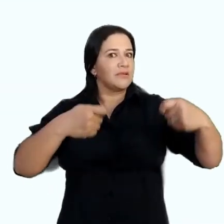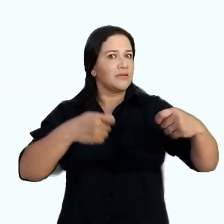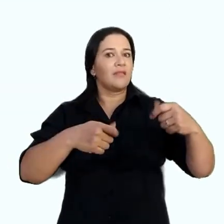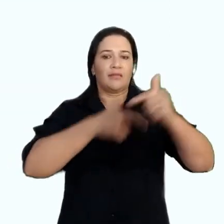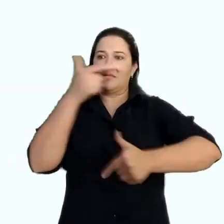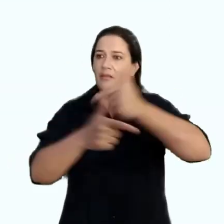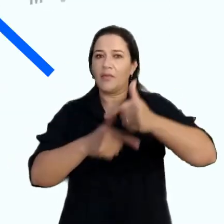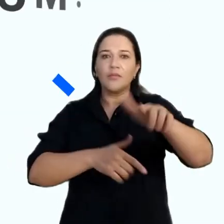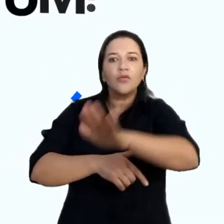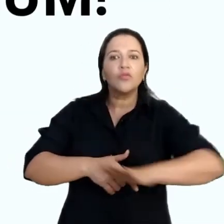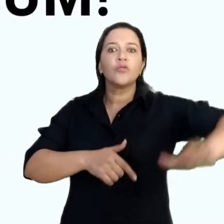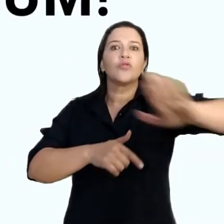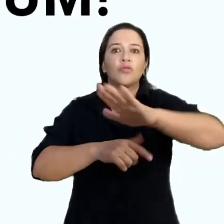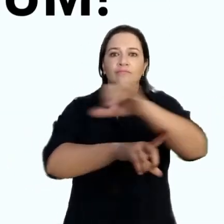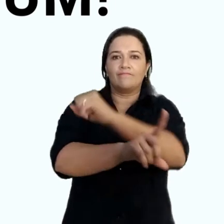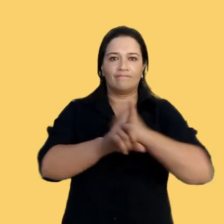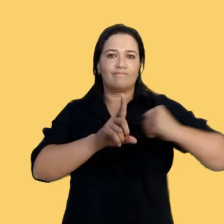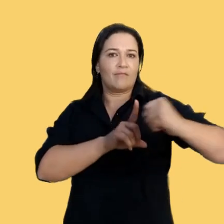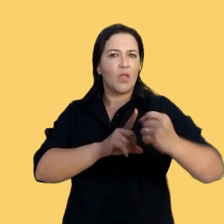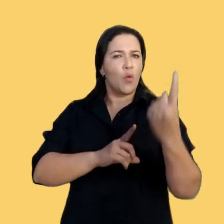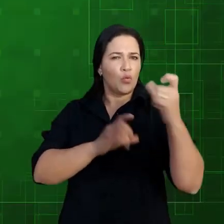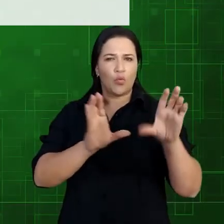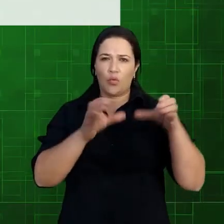bem comum e não somente de um grupo.